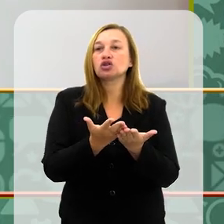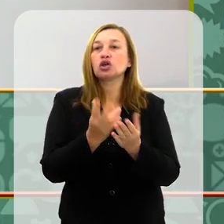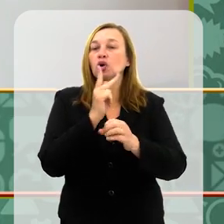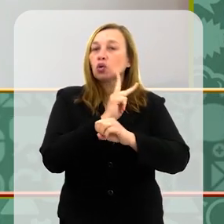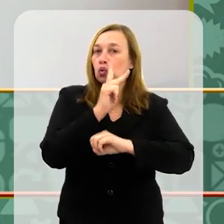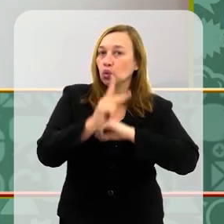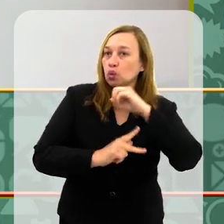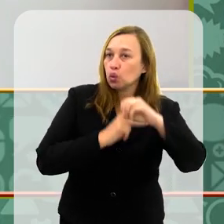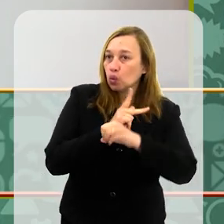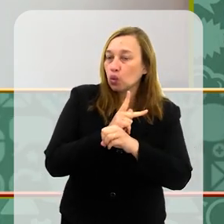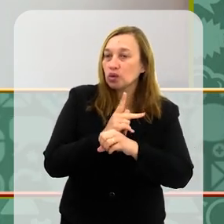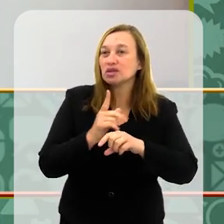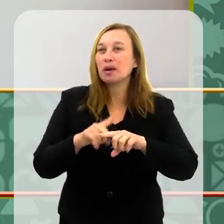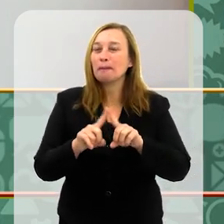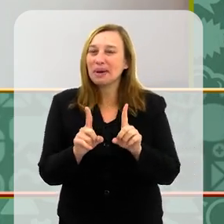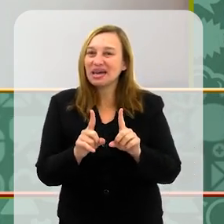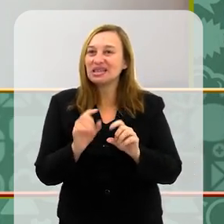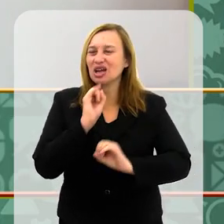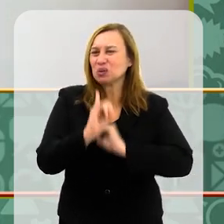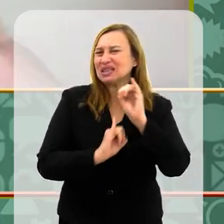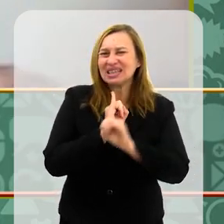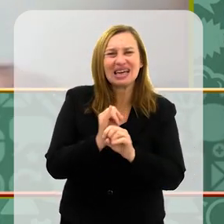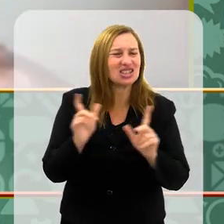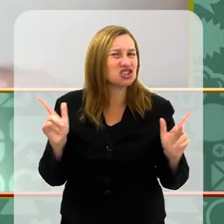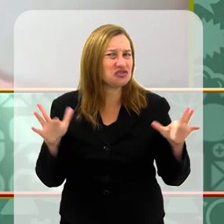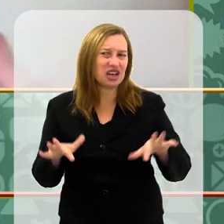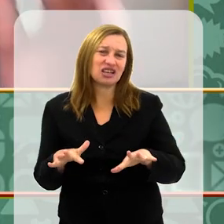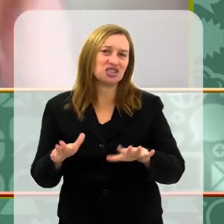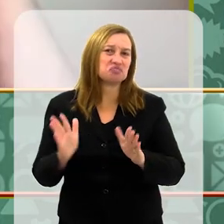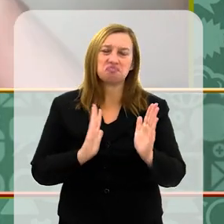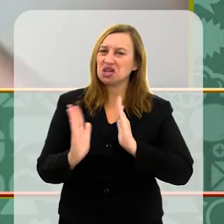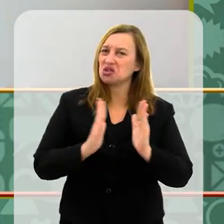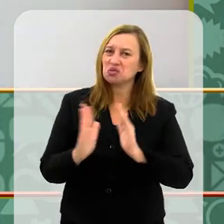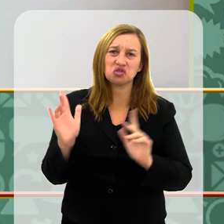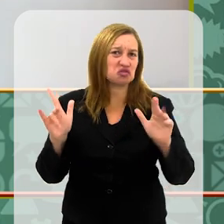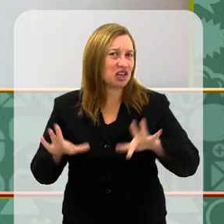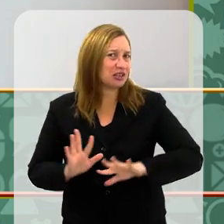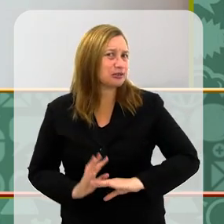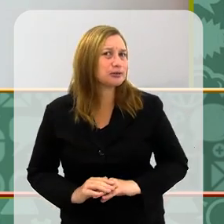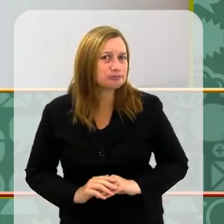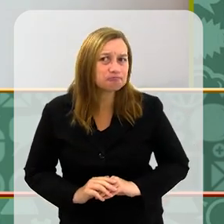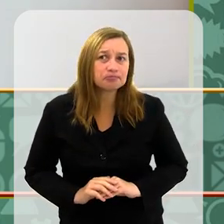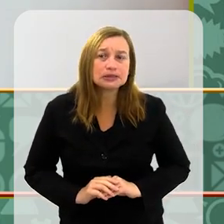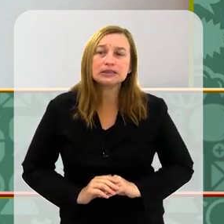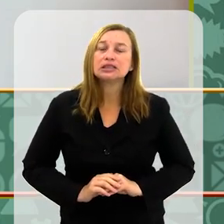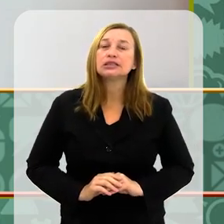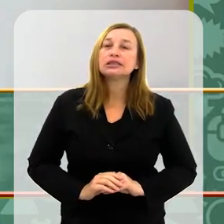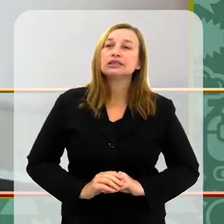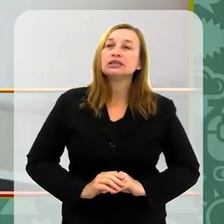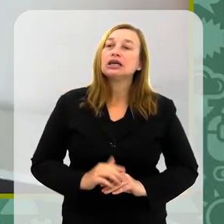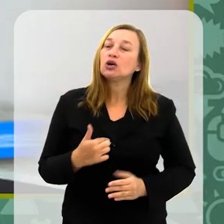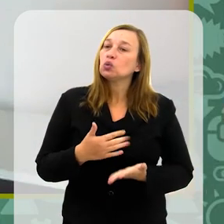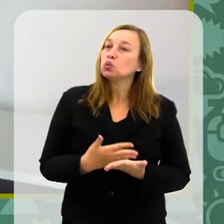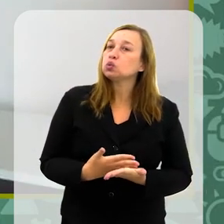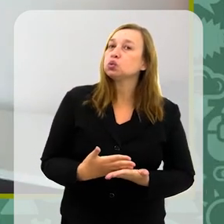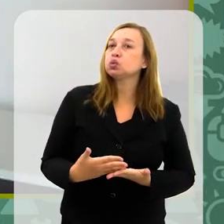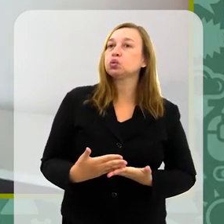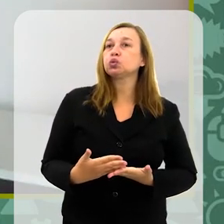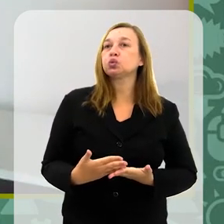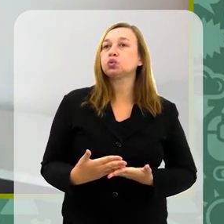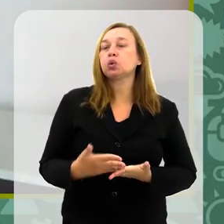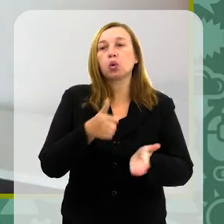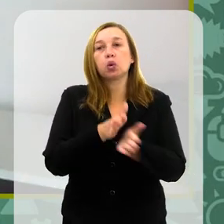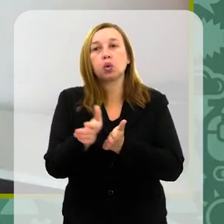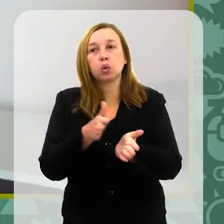lá com o Orkut, mas era uma internet diferente, era uma época diferente. e eu comecei